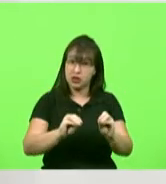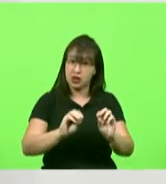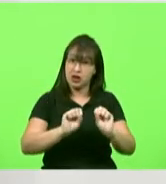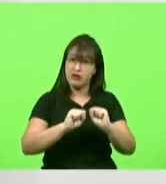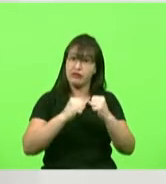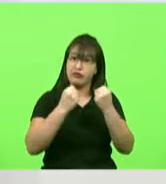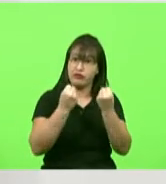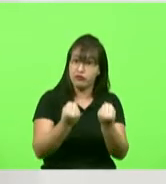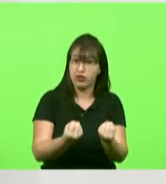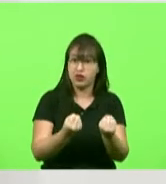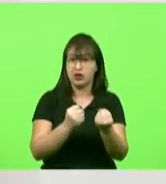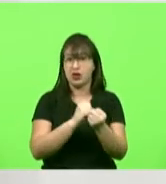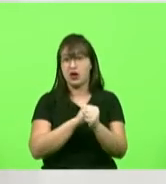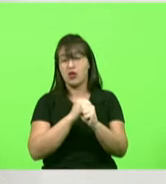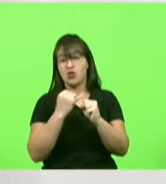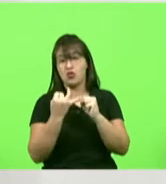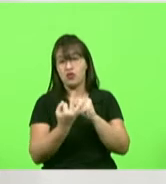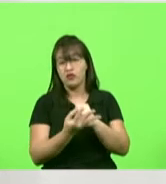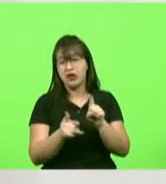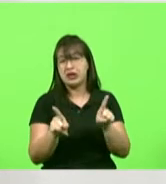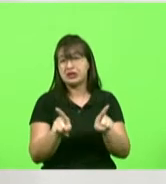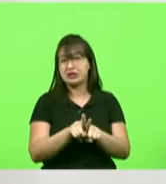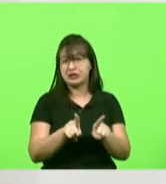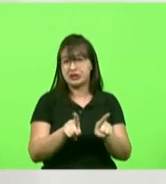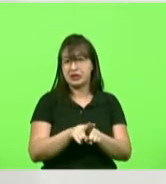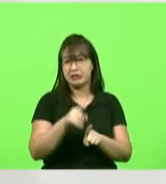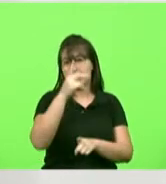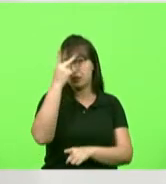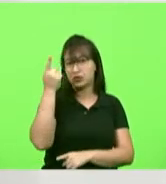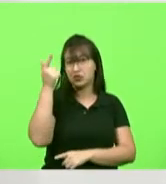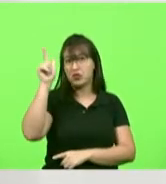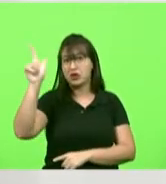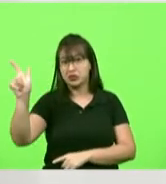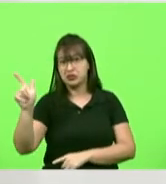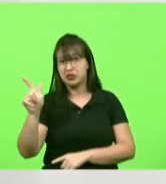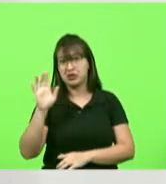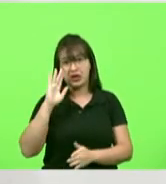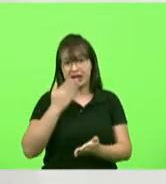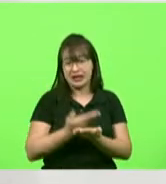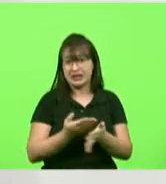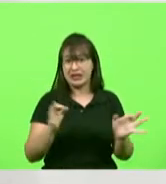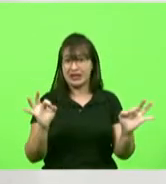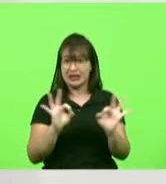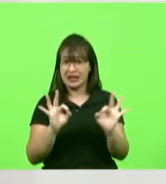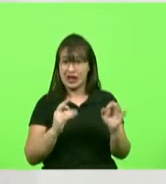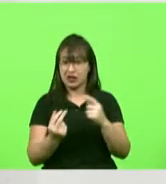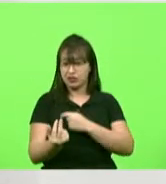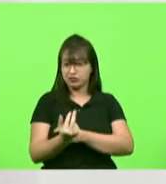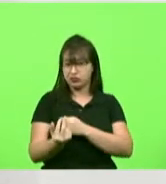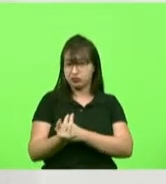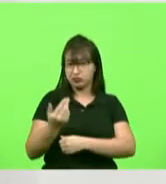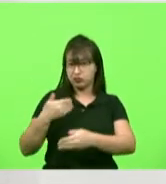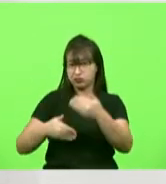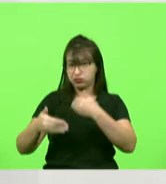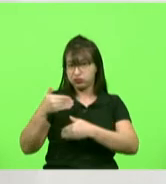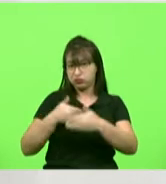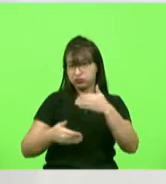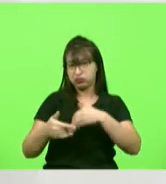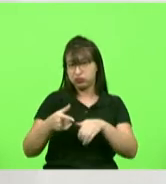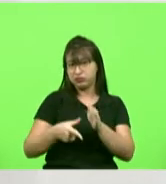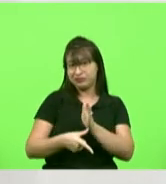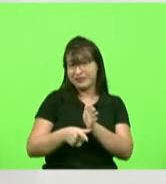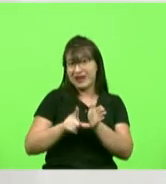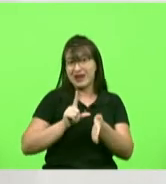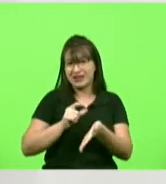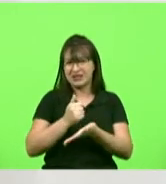verdadeiros negacionistas de implantar um tratamento eficaz e ele foi exposto para o Brasil inteiro como